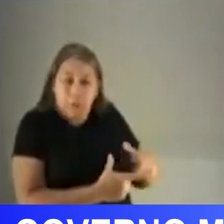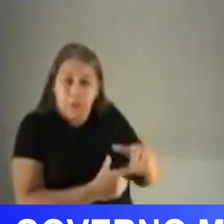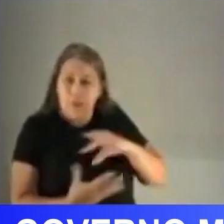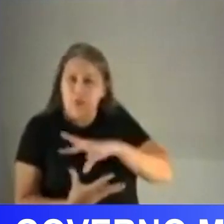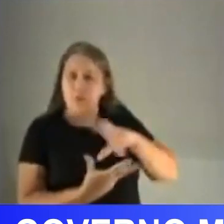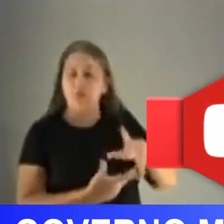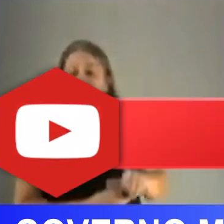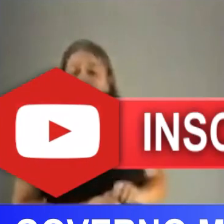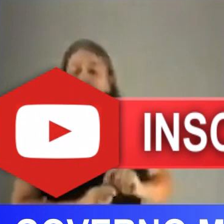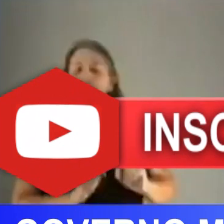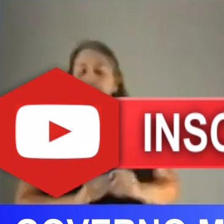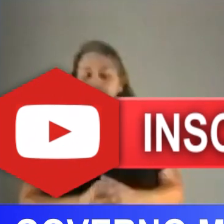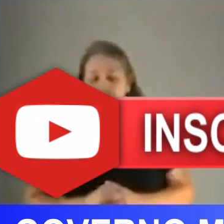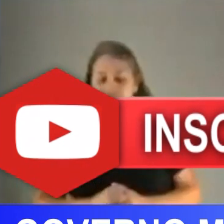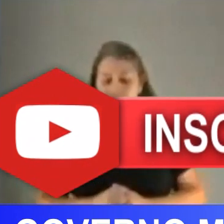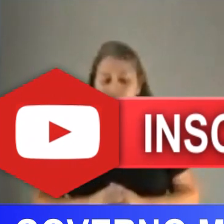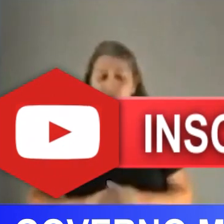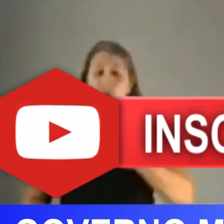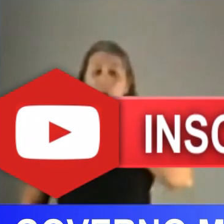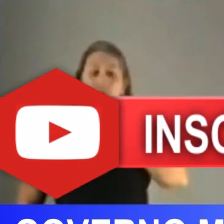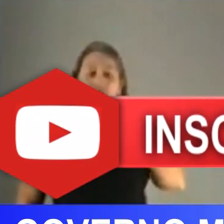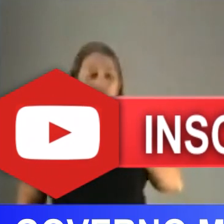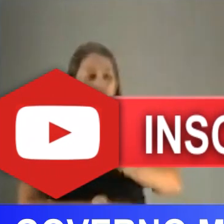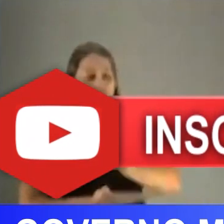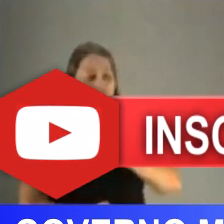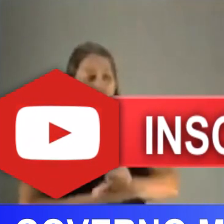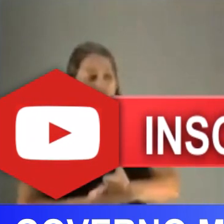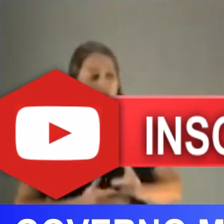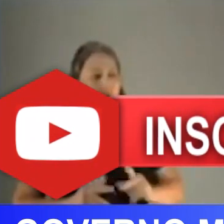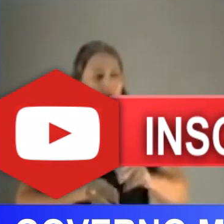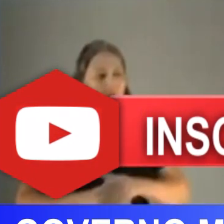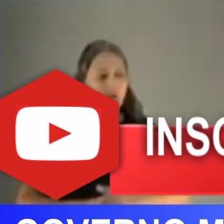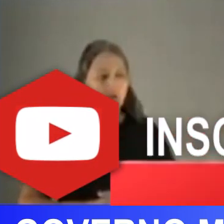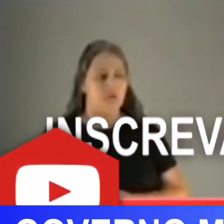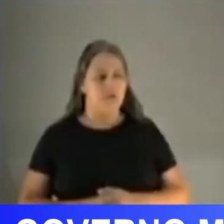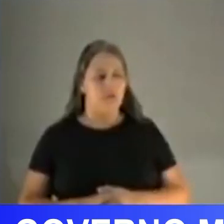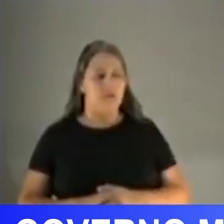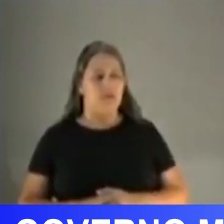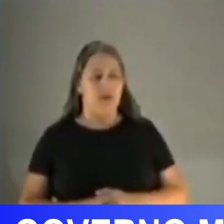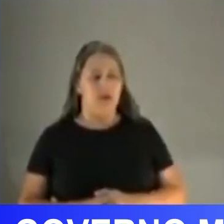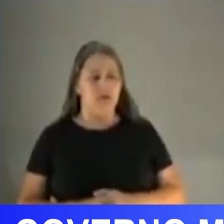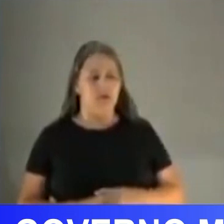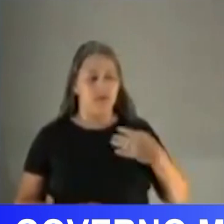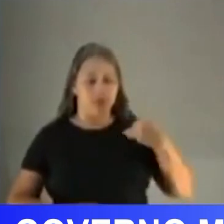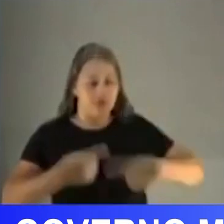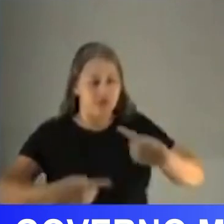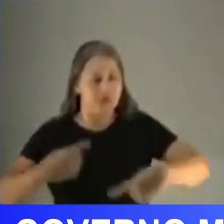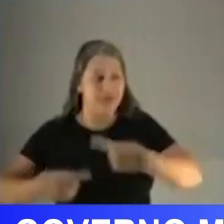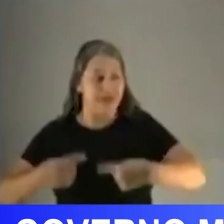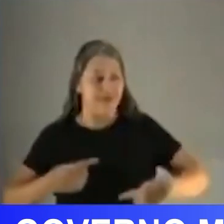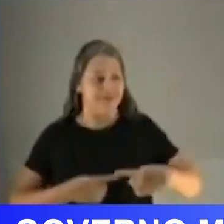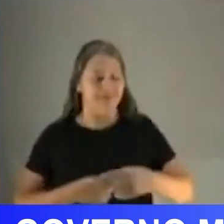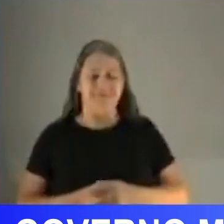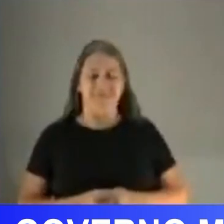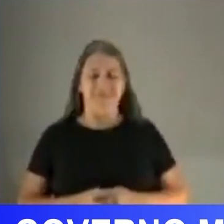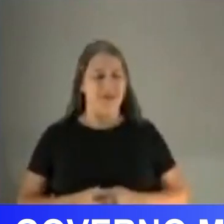infelizmente, ainda mantenho isso em vários aspectos, porque nós ainda estamos aqui discutindo uma coisa que não tem